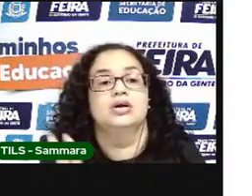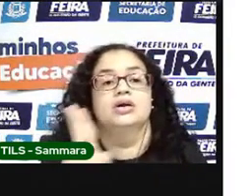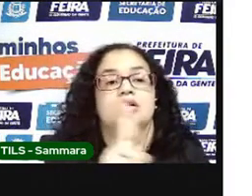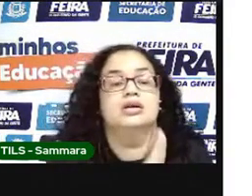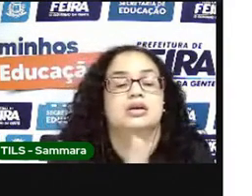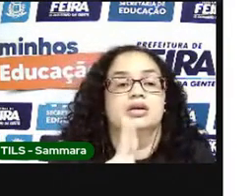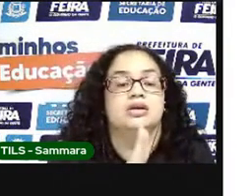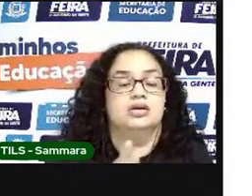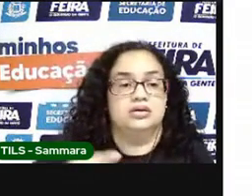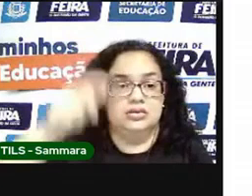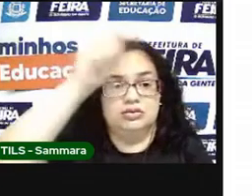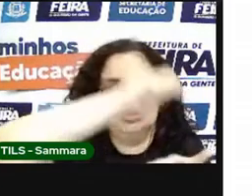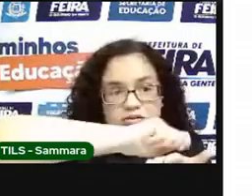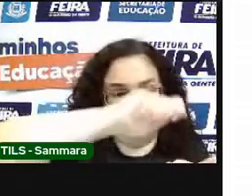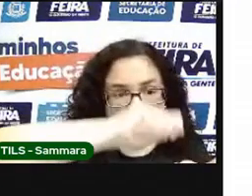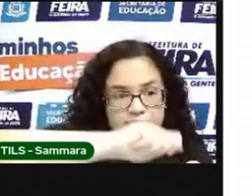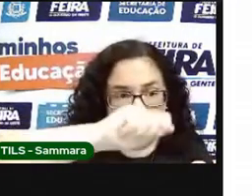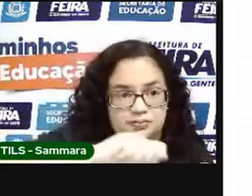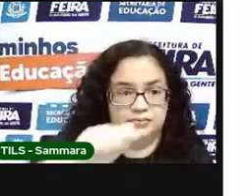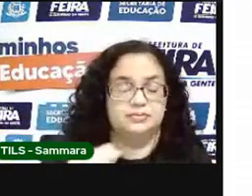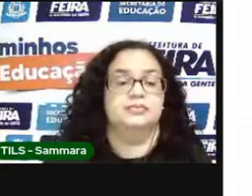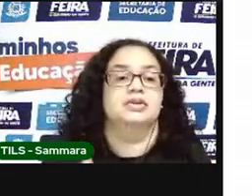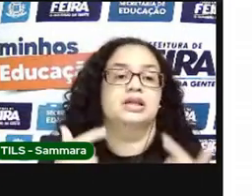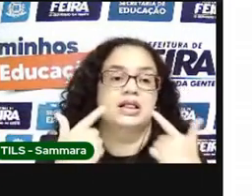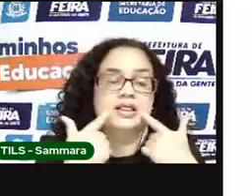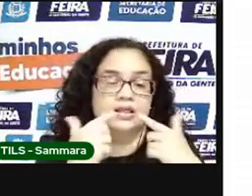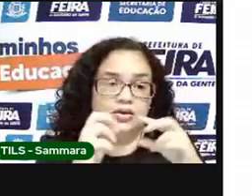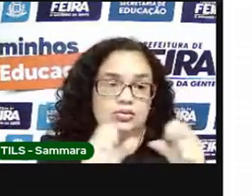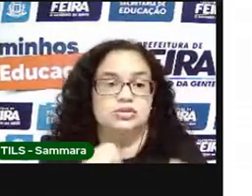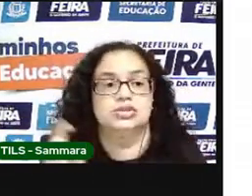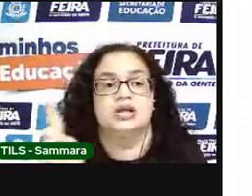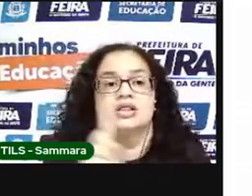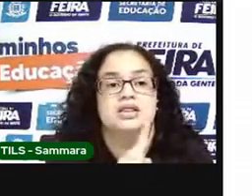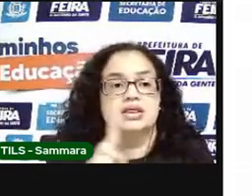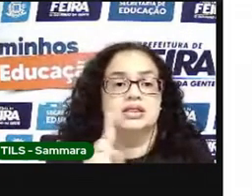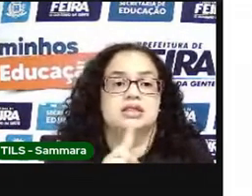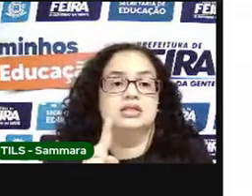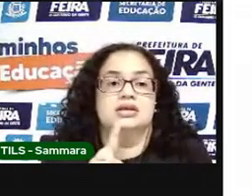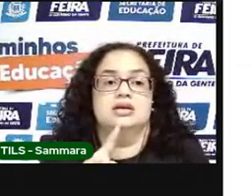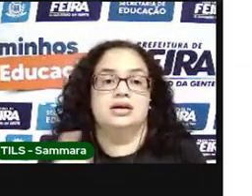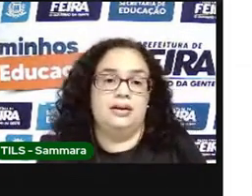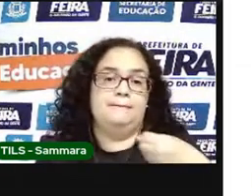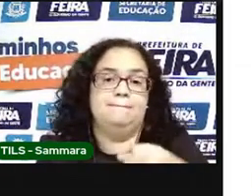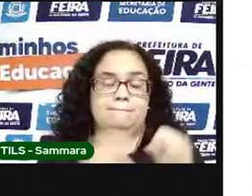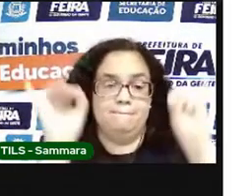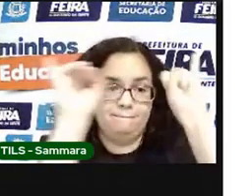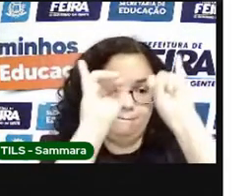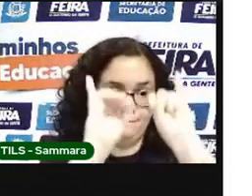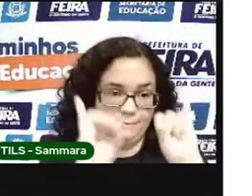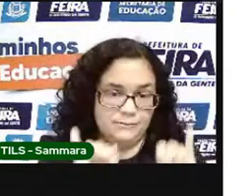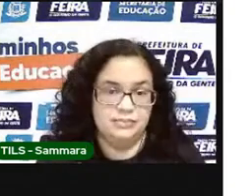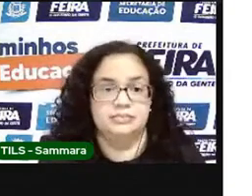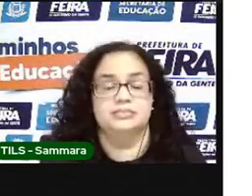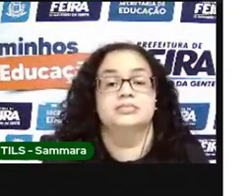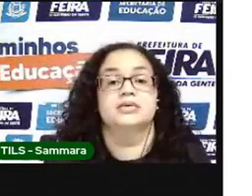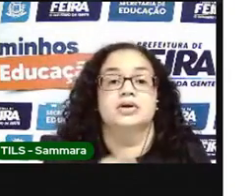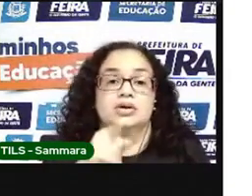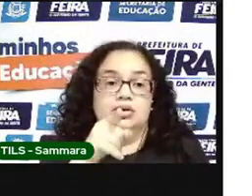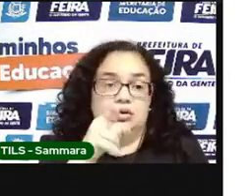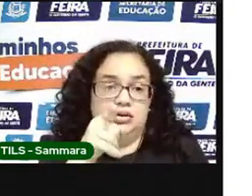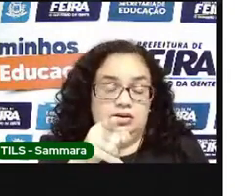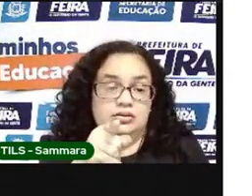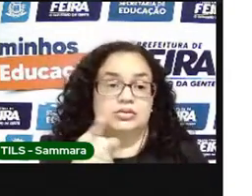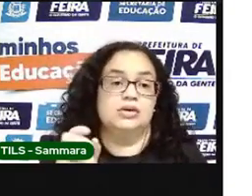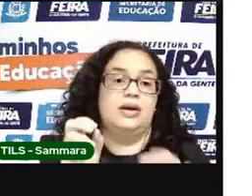escrita. A linguagem não verbal, nós usamos a imagem, tal qual a gente